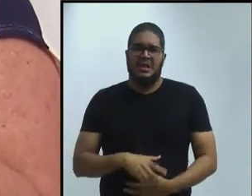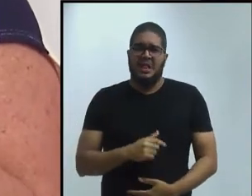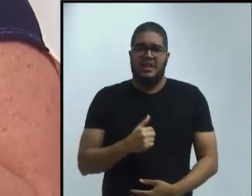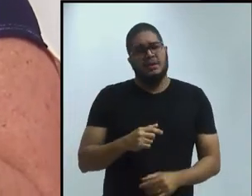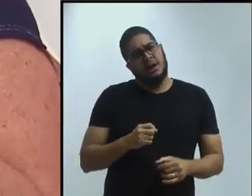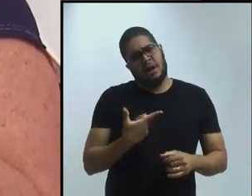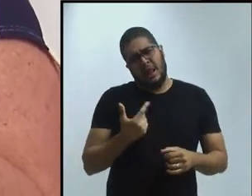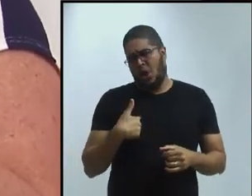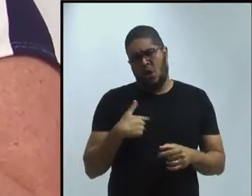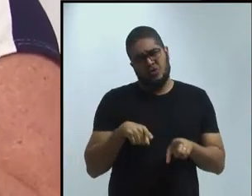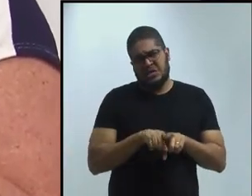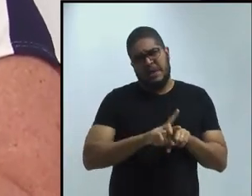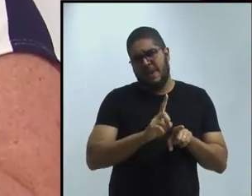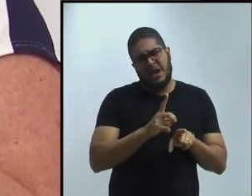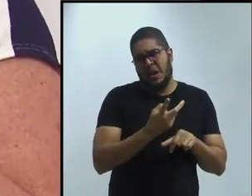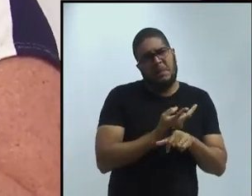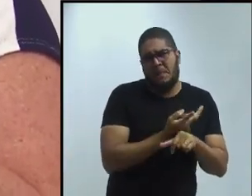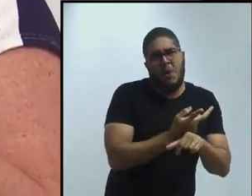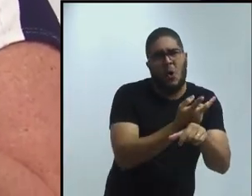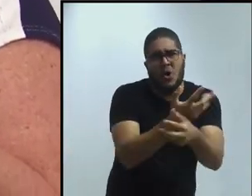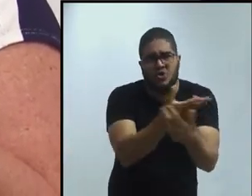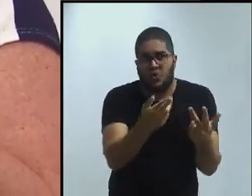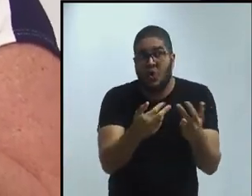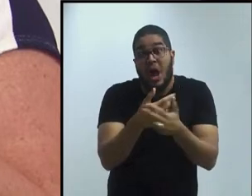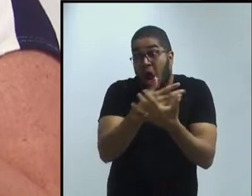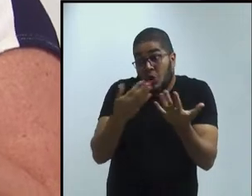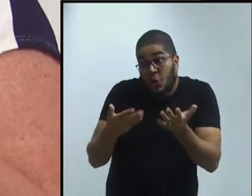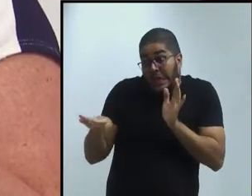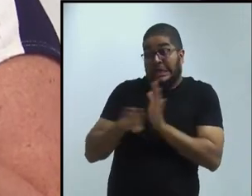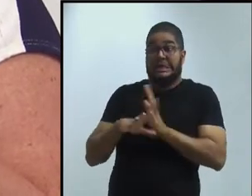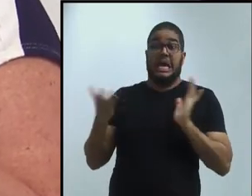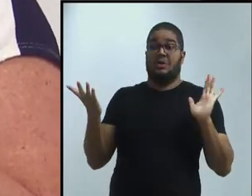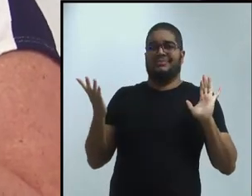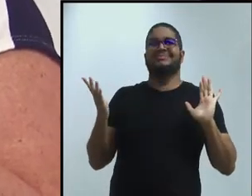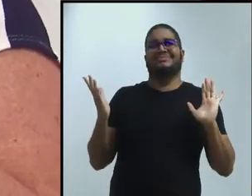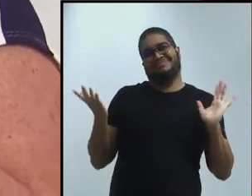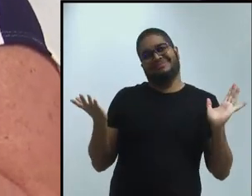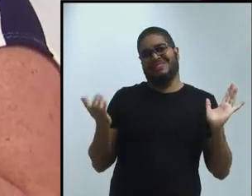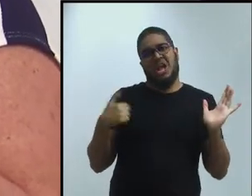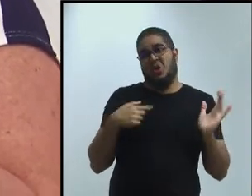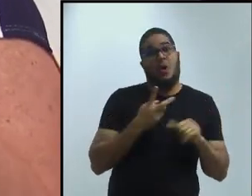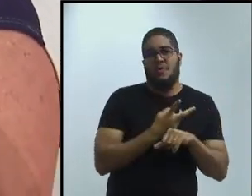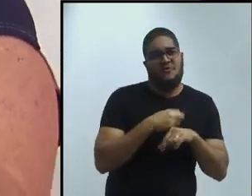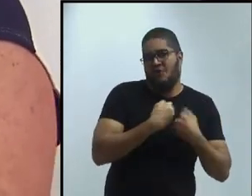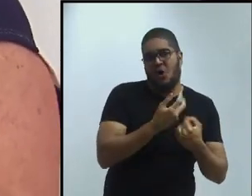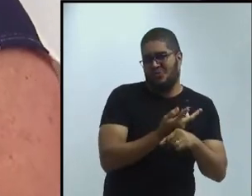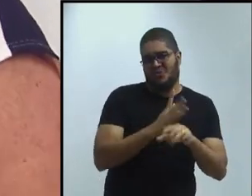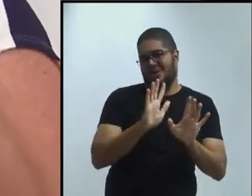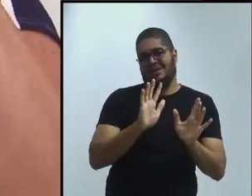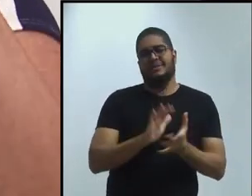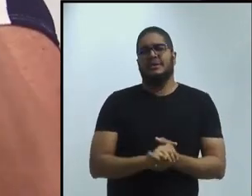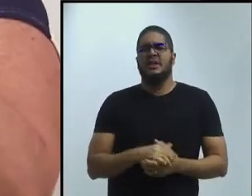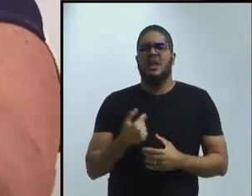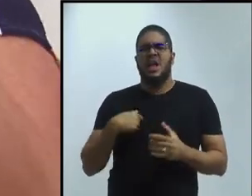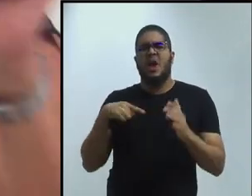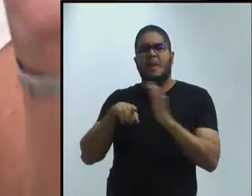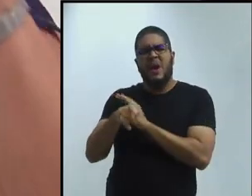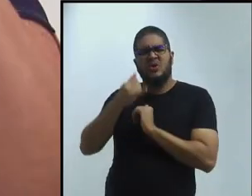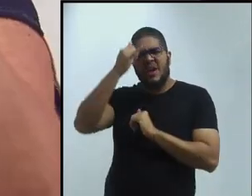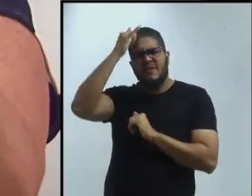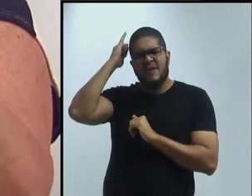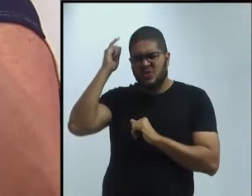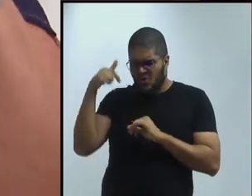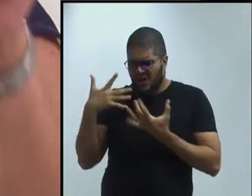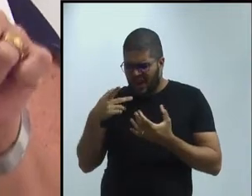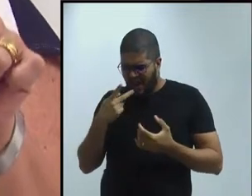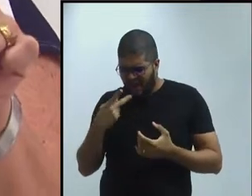buscando as coisas, felizmente as coisas chegam. E aí eu vou ao ponto que... Perguntei para a Ivane, Ivane mandou mensagem, você